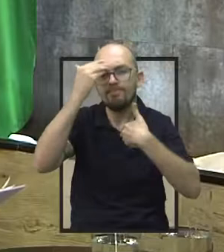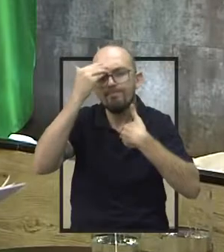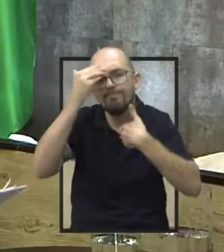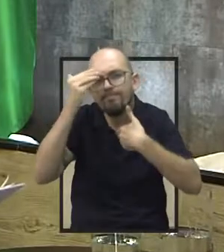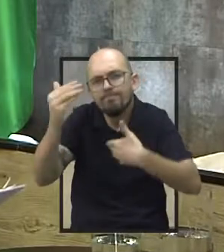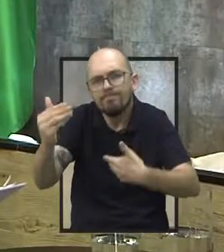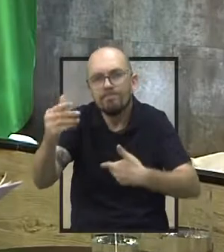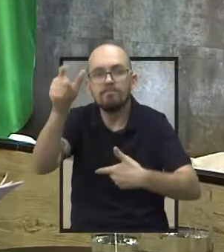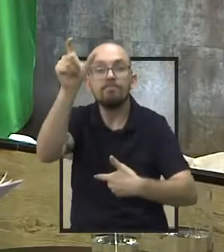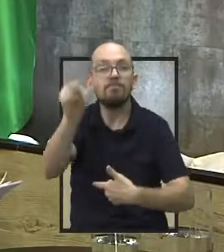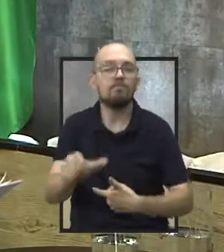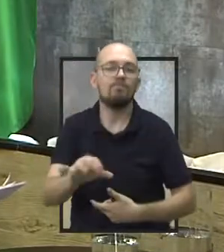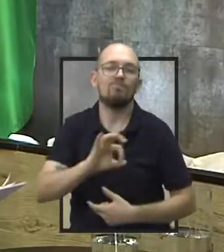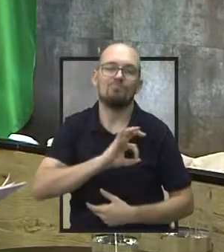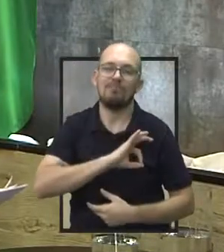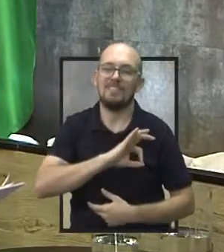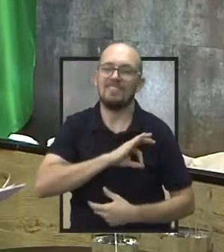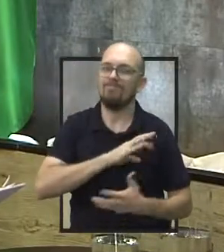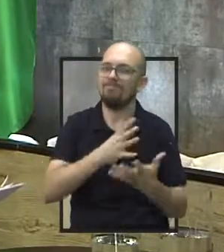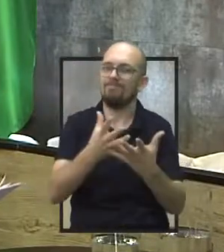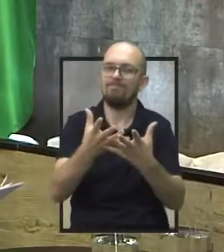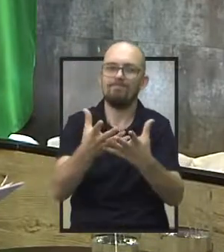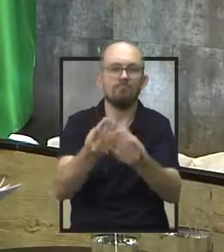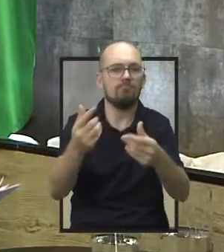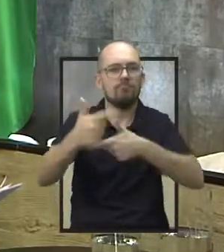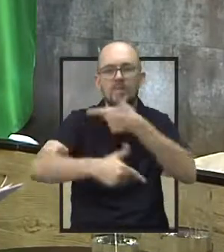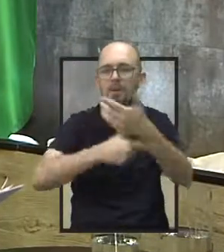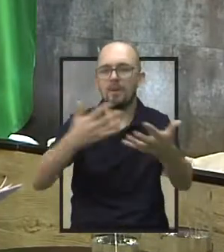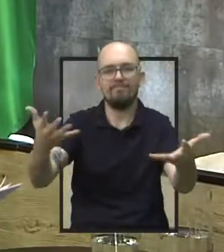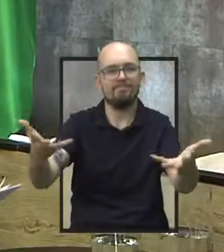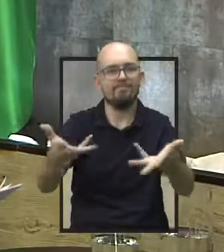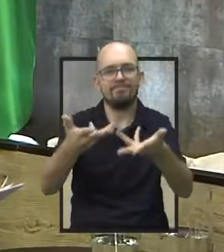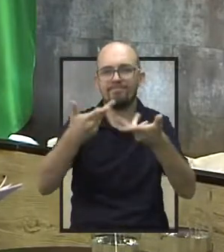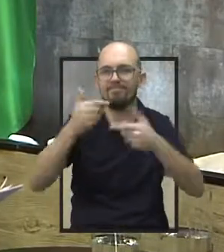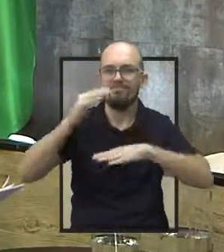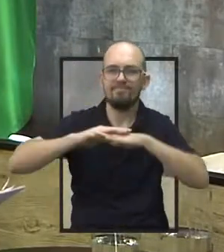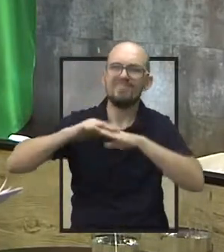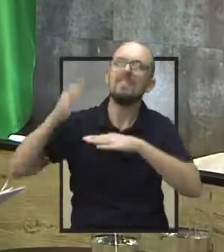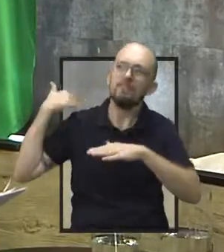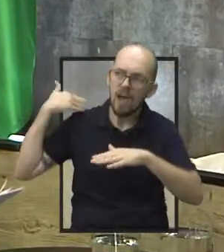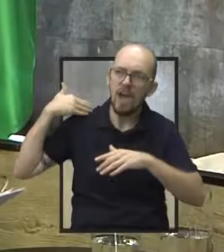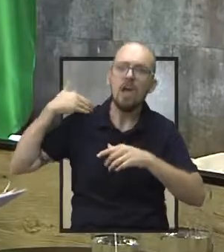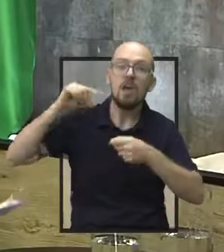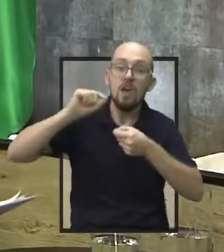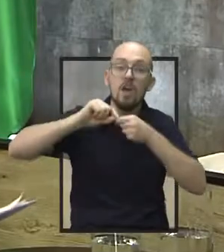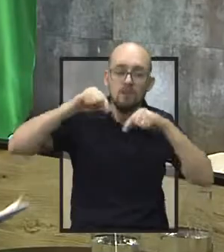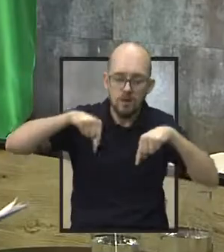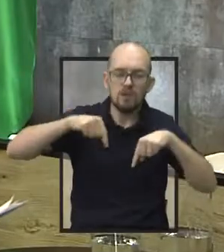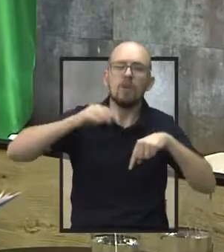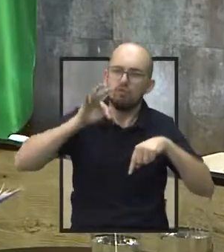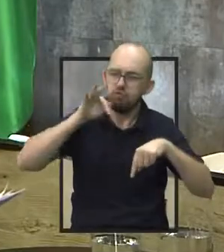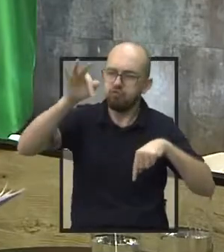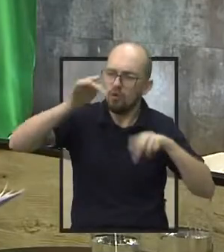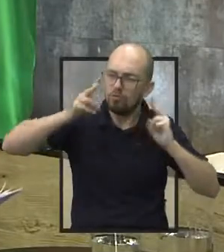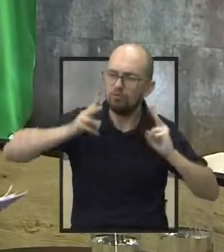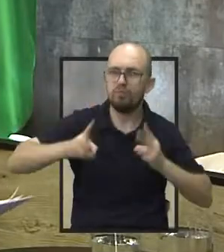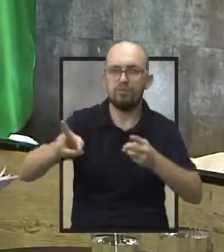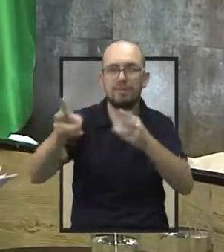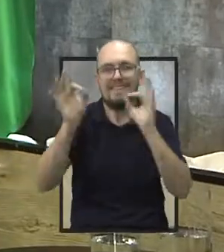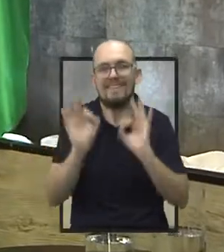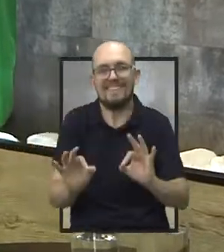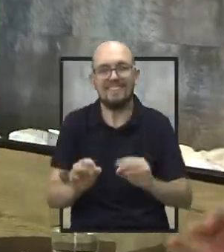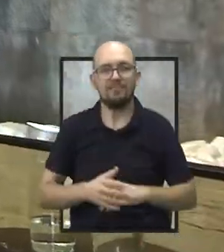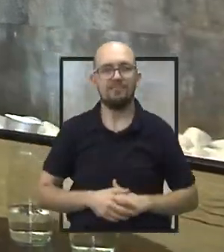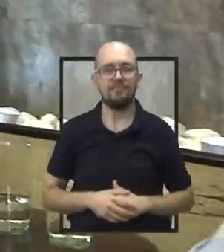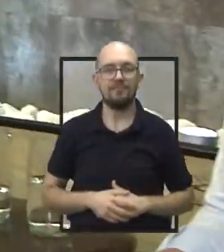agradecer a eles, agradecer a eles pelo trabalho que fizeram, vêm fazendo e vão fazer no nosso futuro, com certeza.